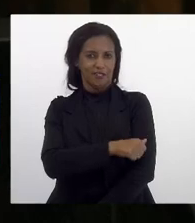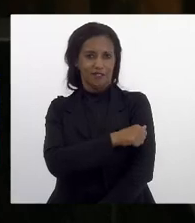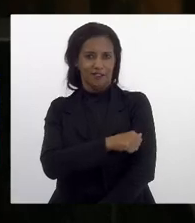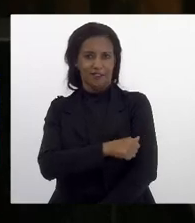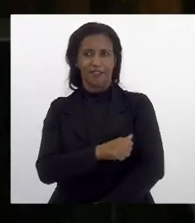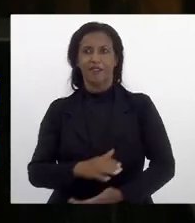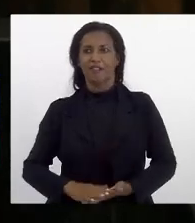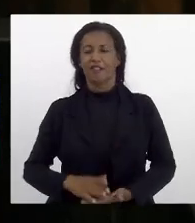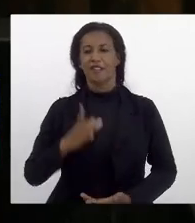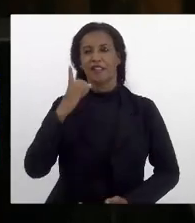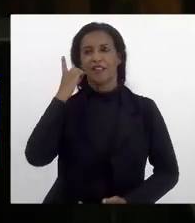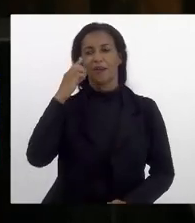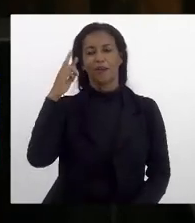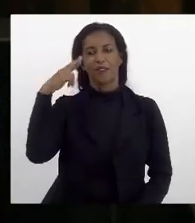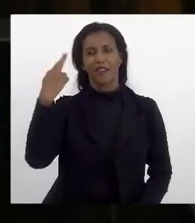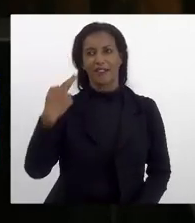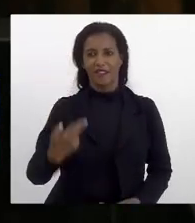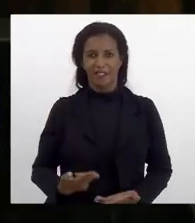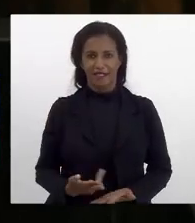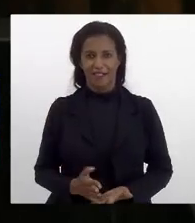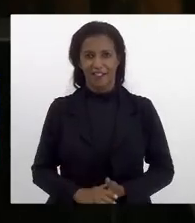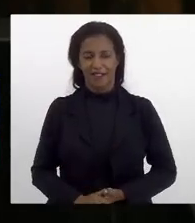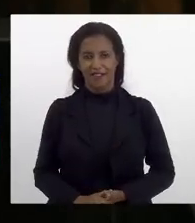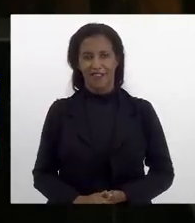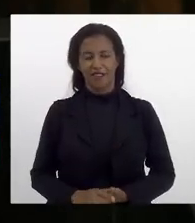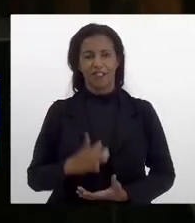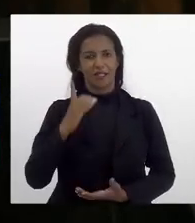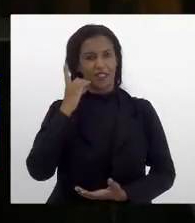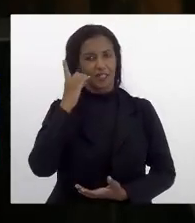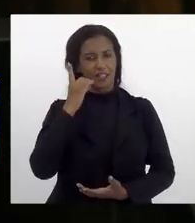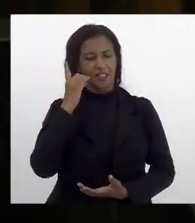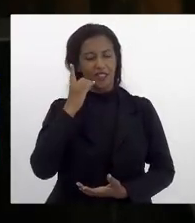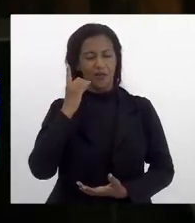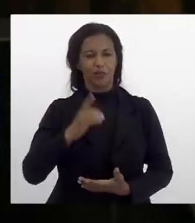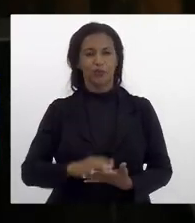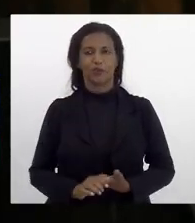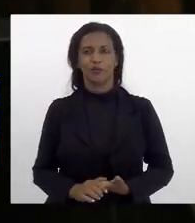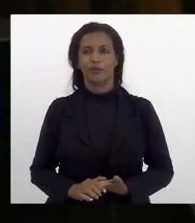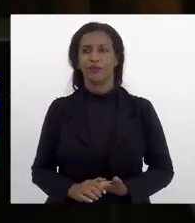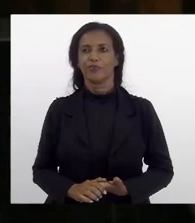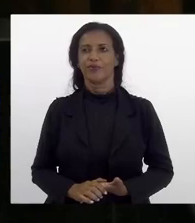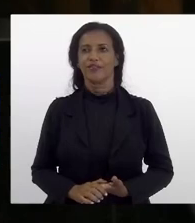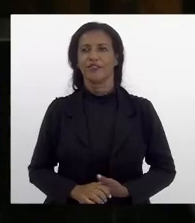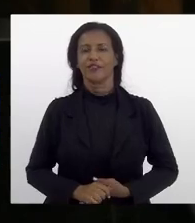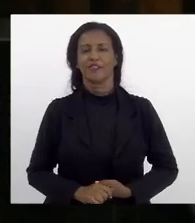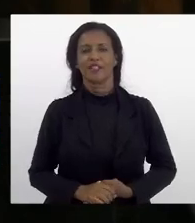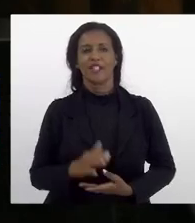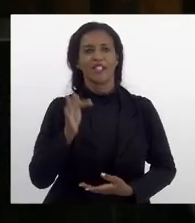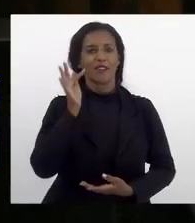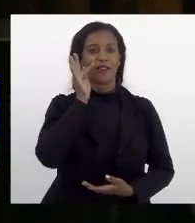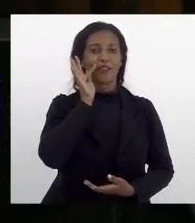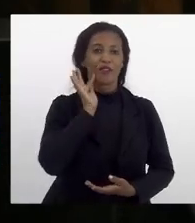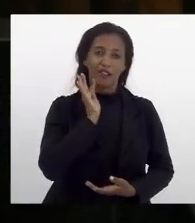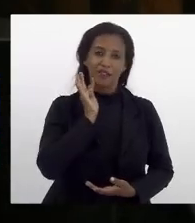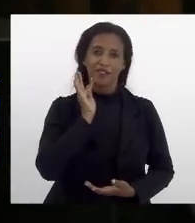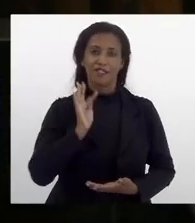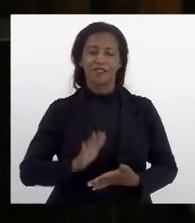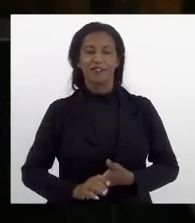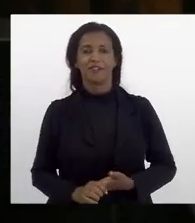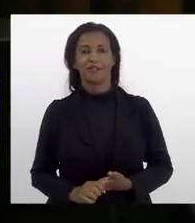deputada Renata senhores deputados Flávio Serafine